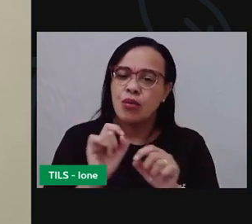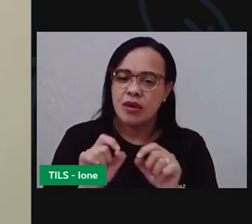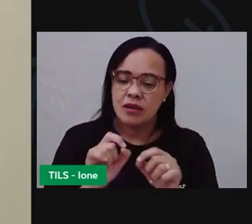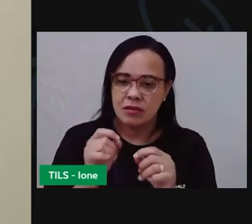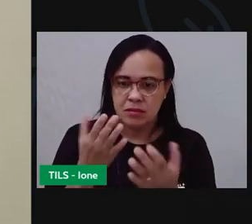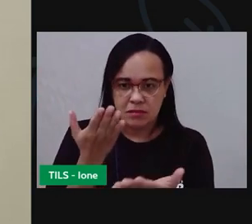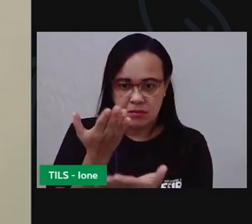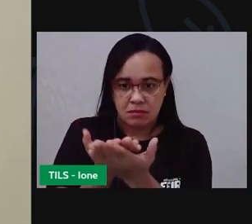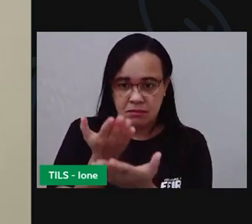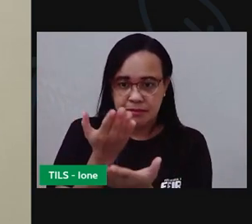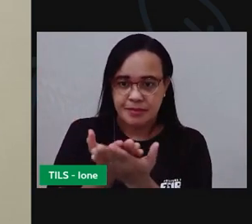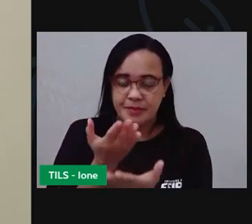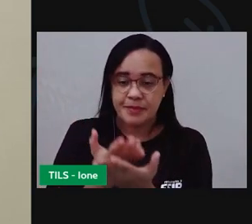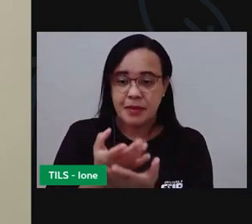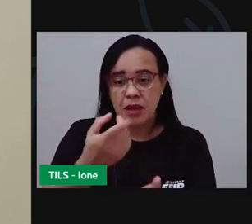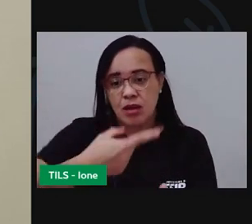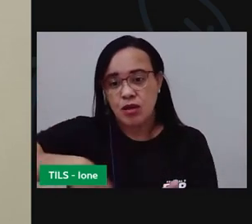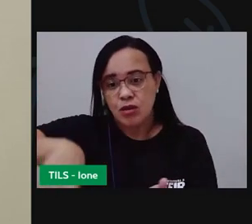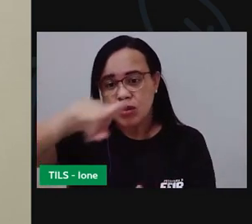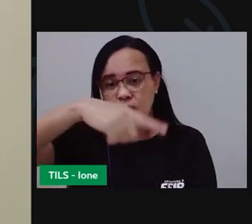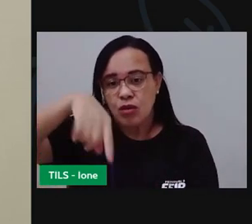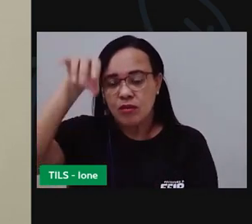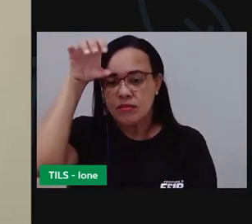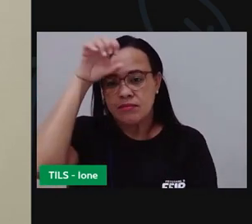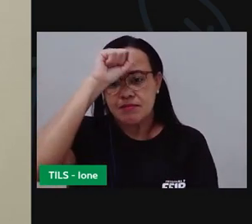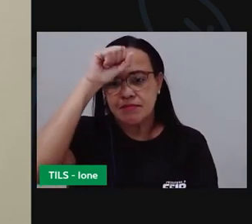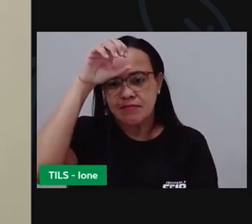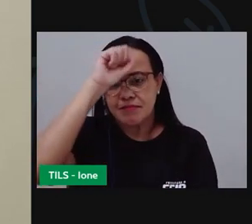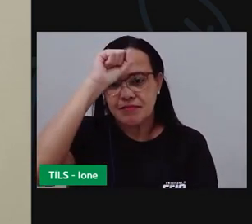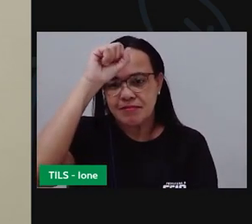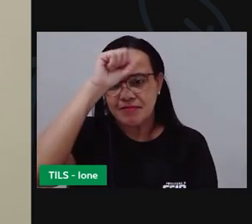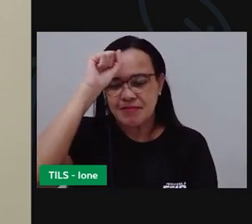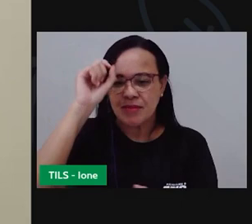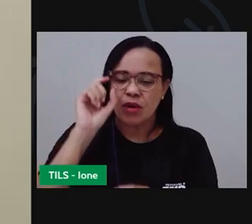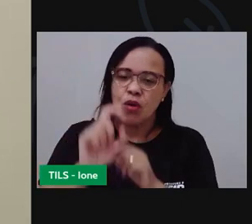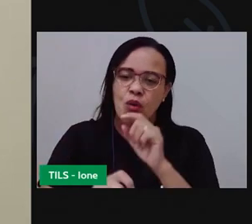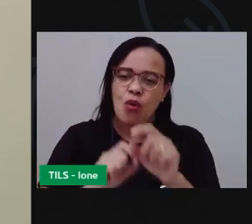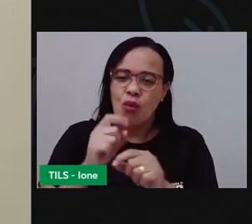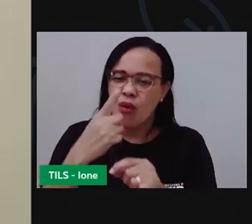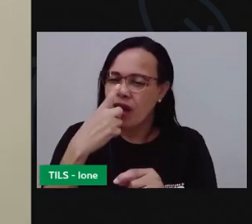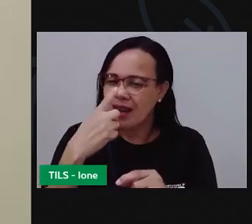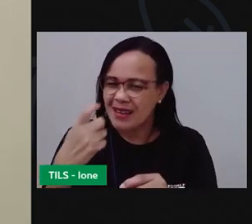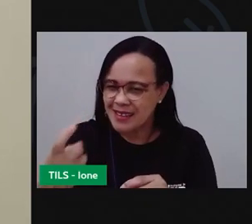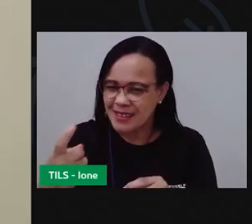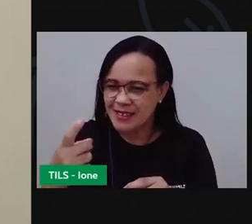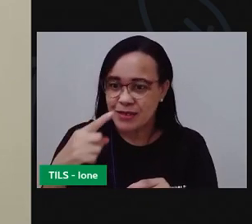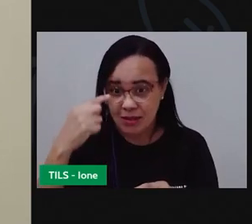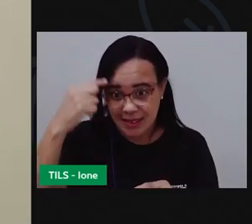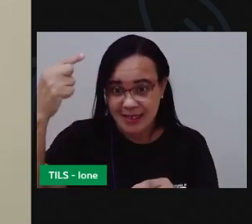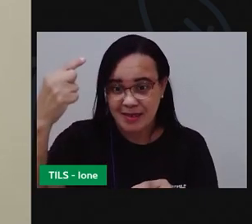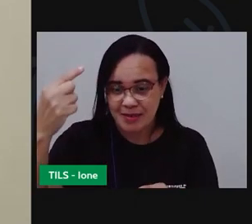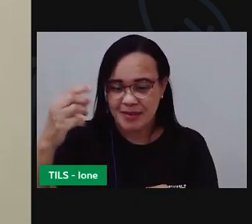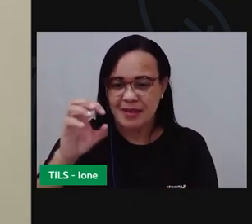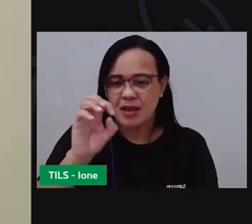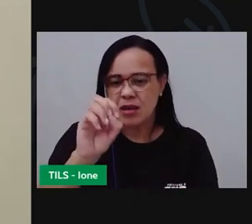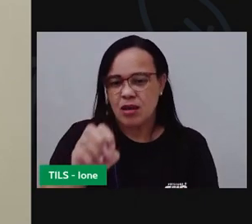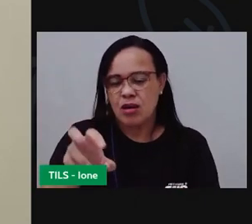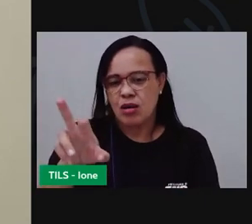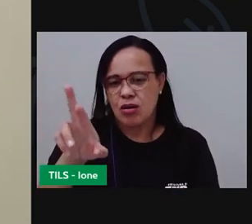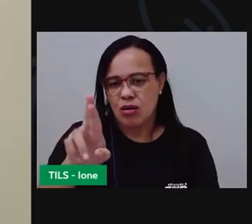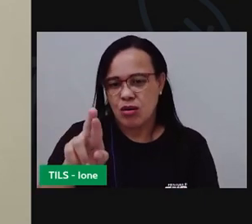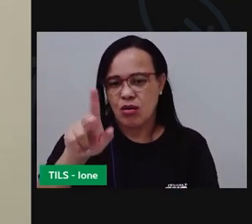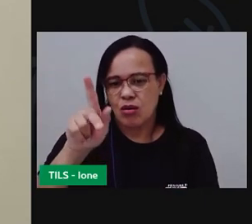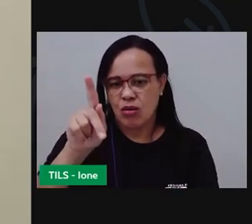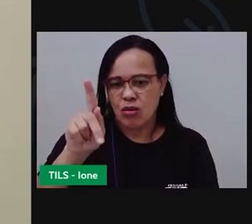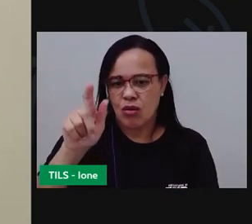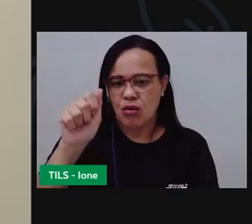aula de hoje a gente aprendeu sobre lixo orgânico e sobre a compostagem